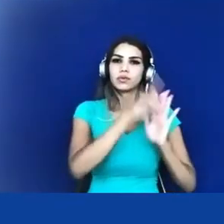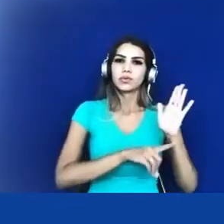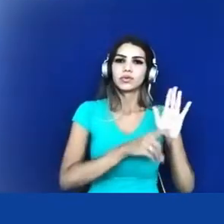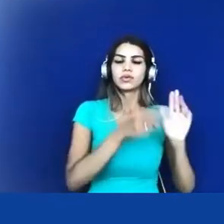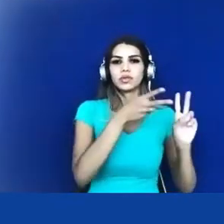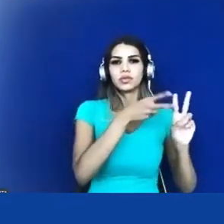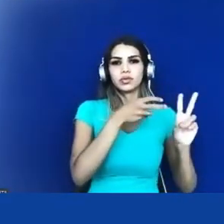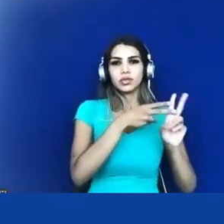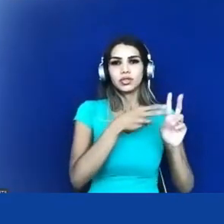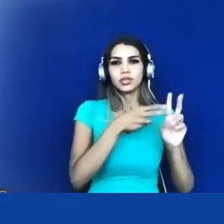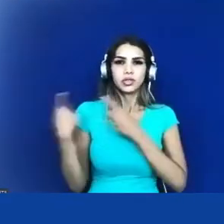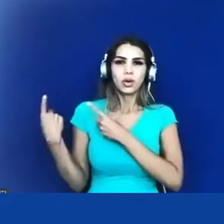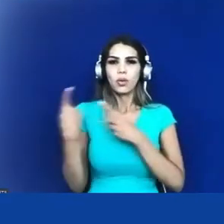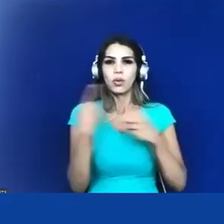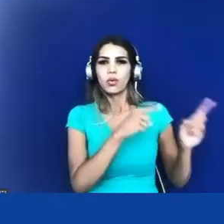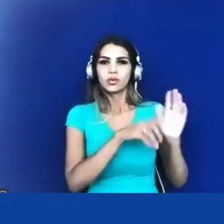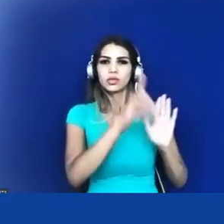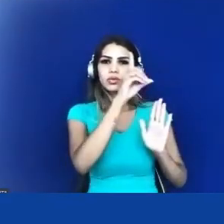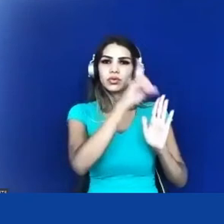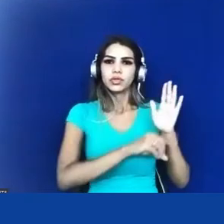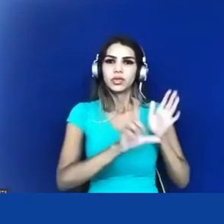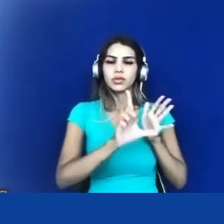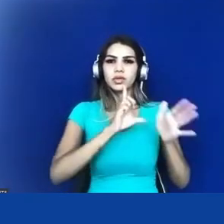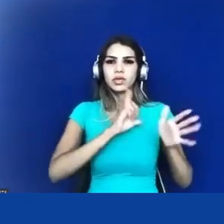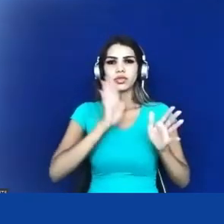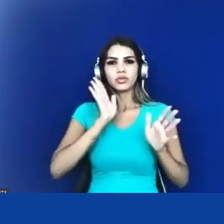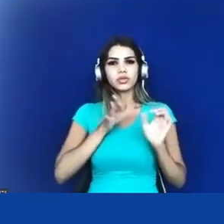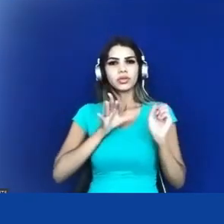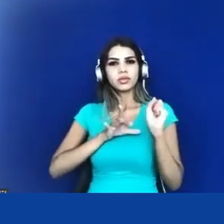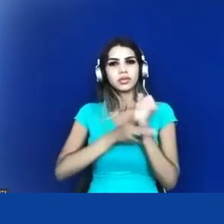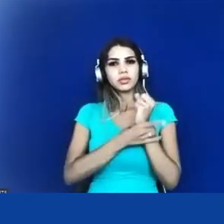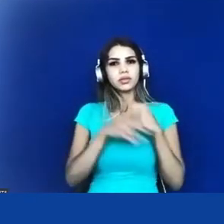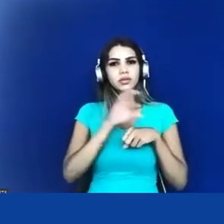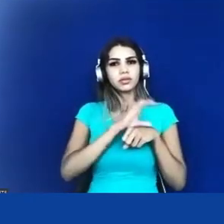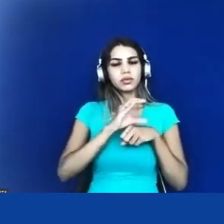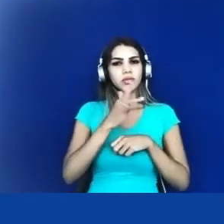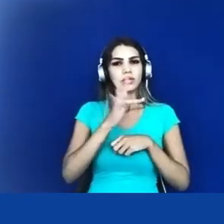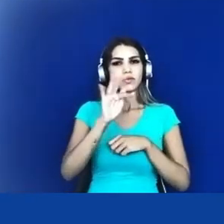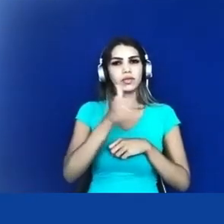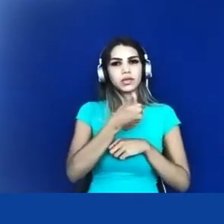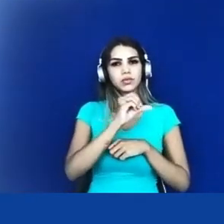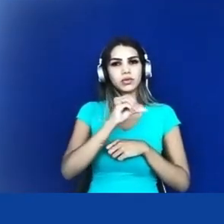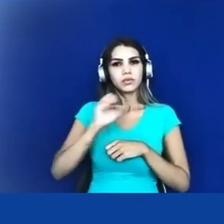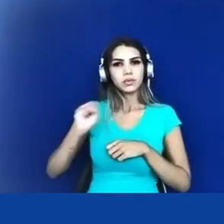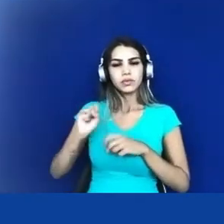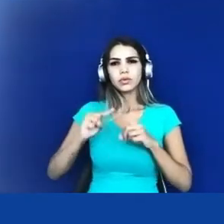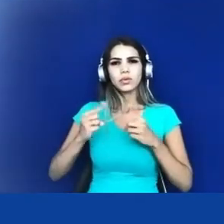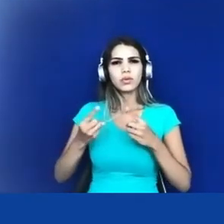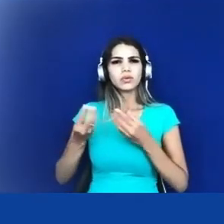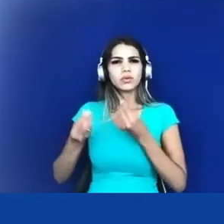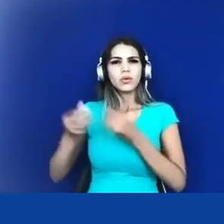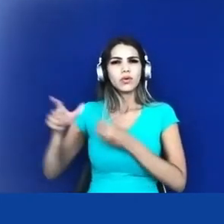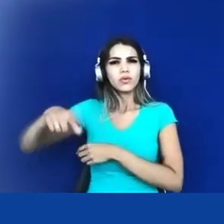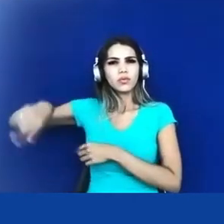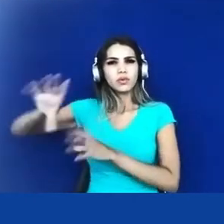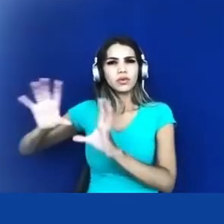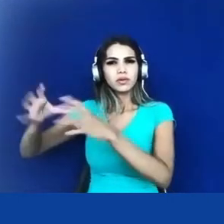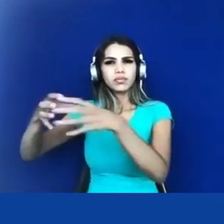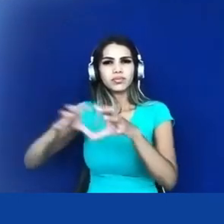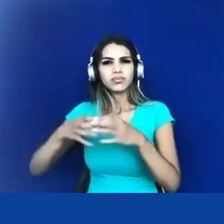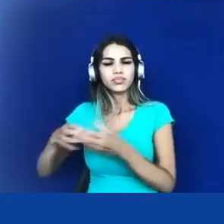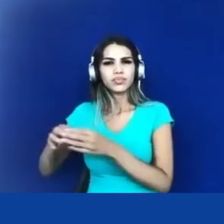assegurados na Constituição Federal de 1988 e de que forma que eles têm feito isso eles têm feito isso de forma